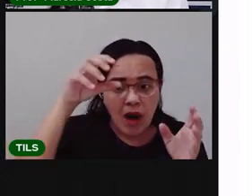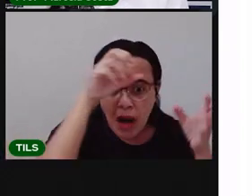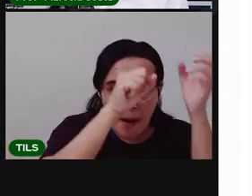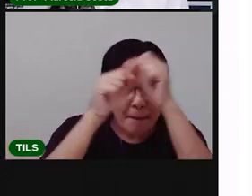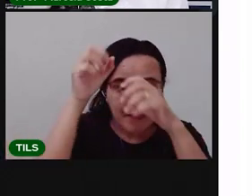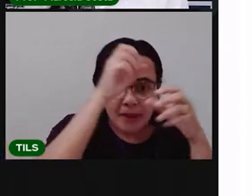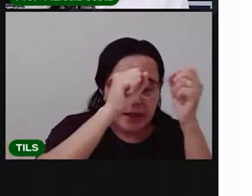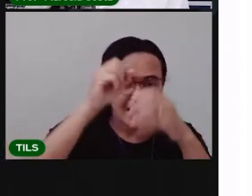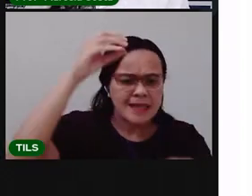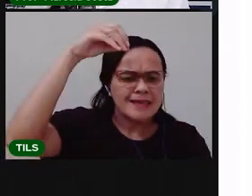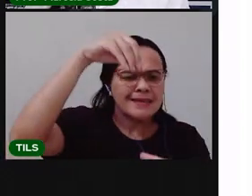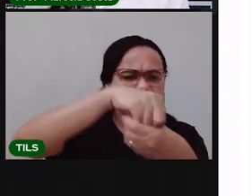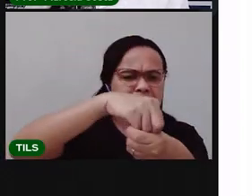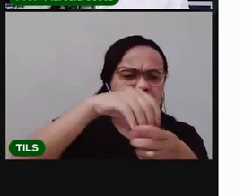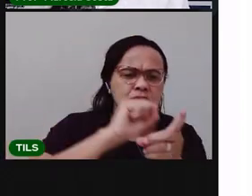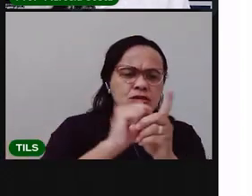sociedade.